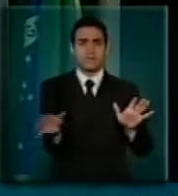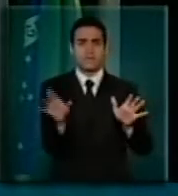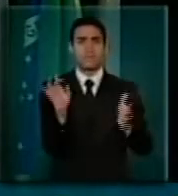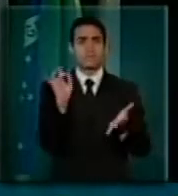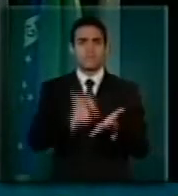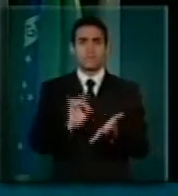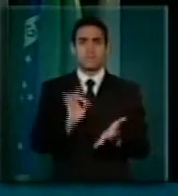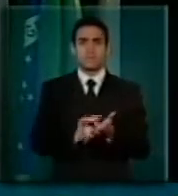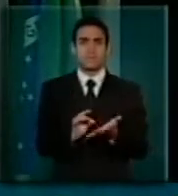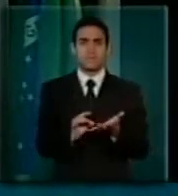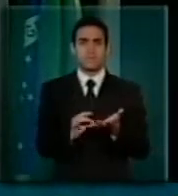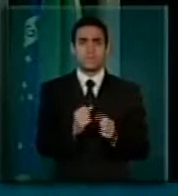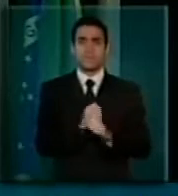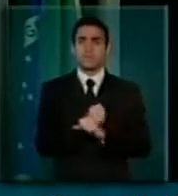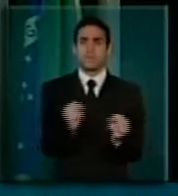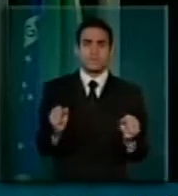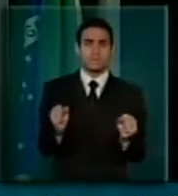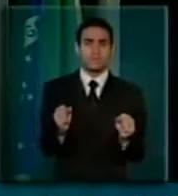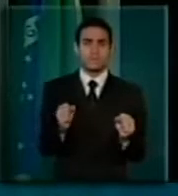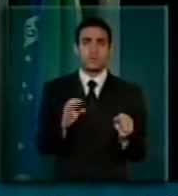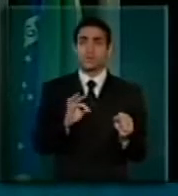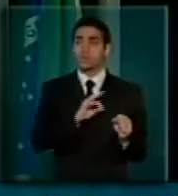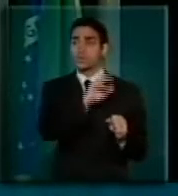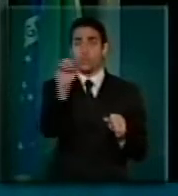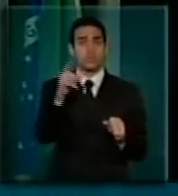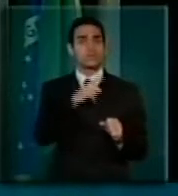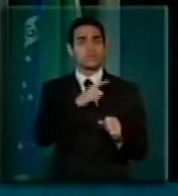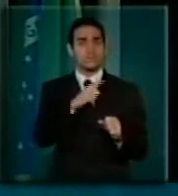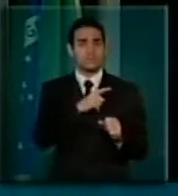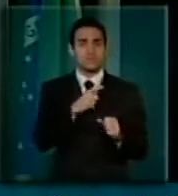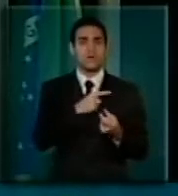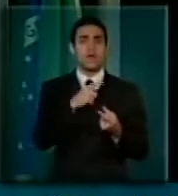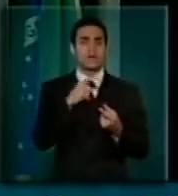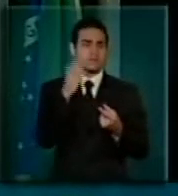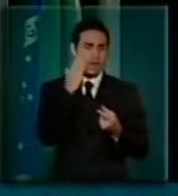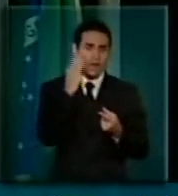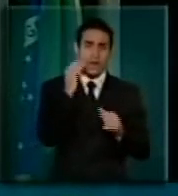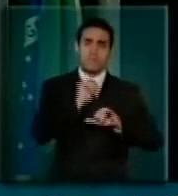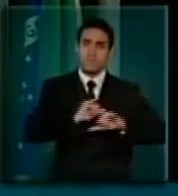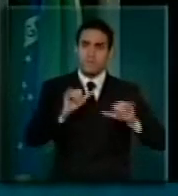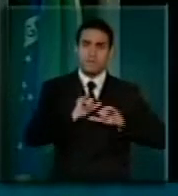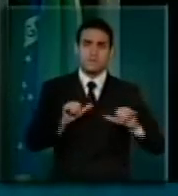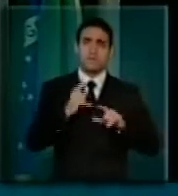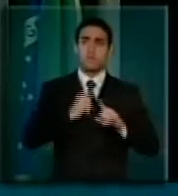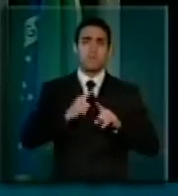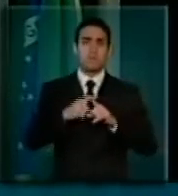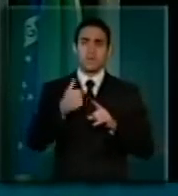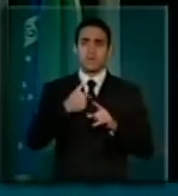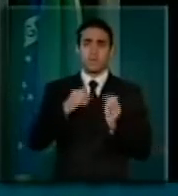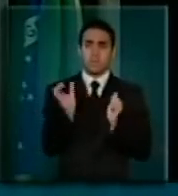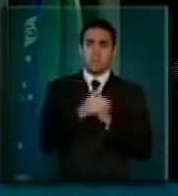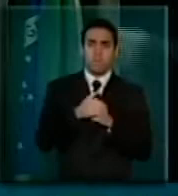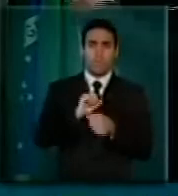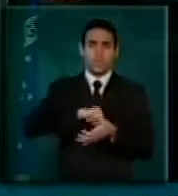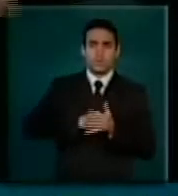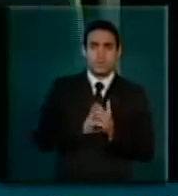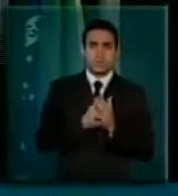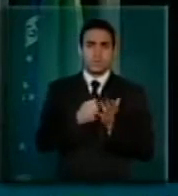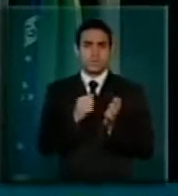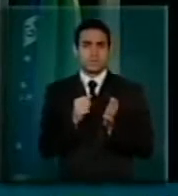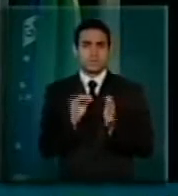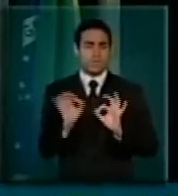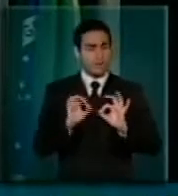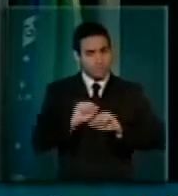comissão onde todos têm o controle de todas as informações. Mas, desde o primeiro momento, nós